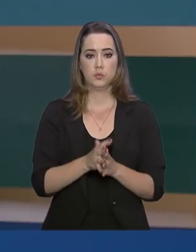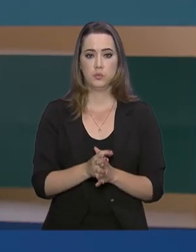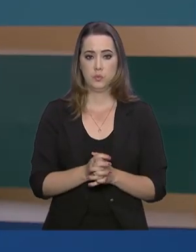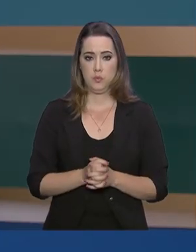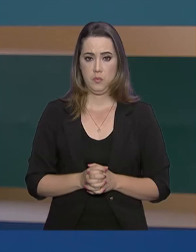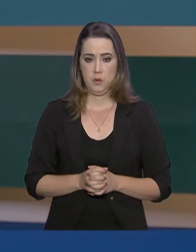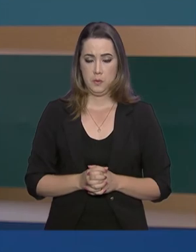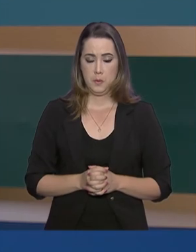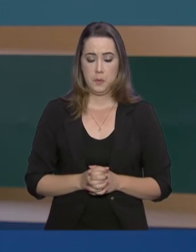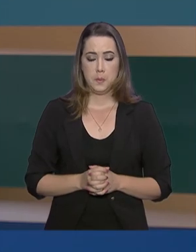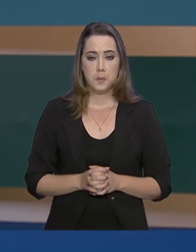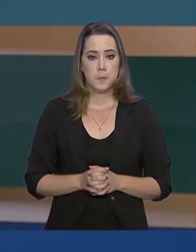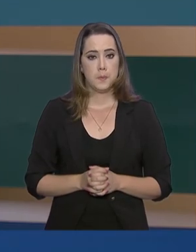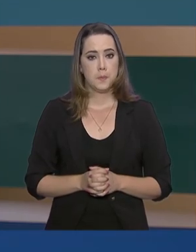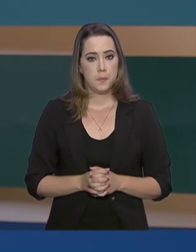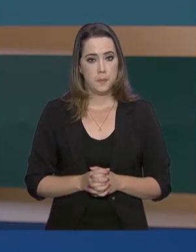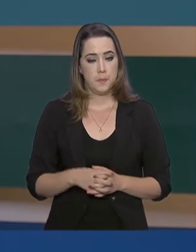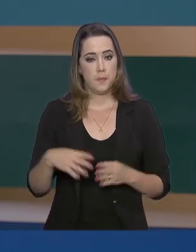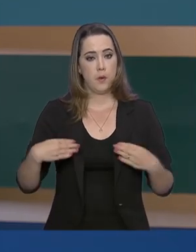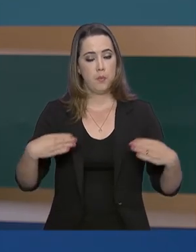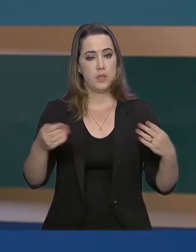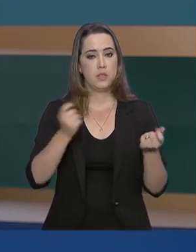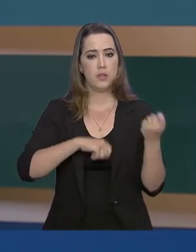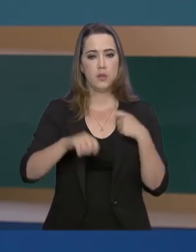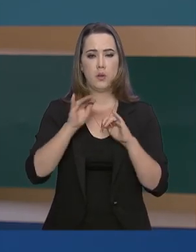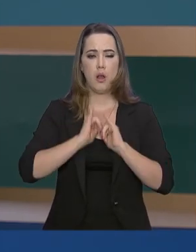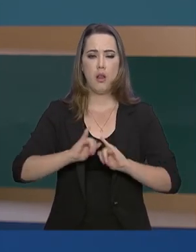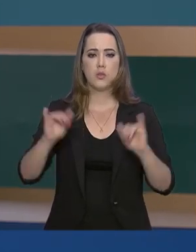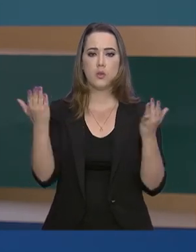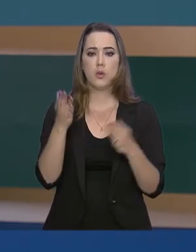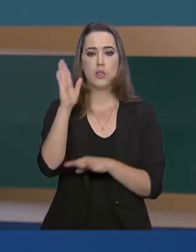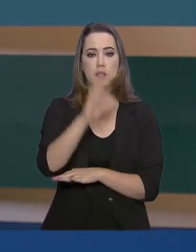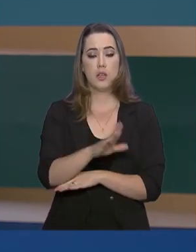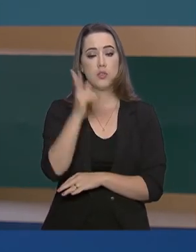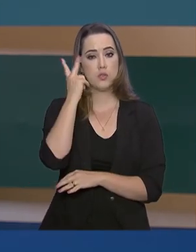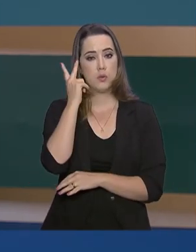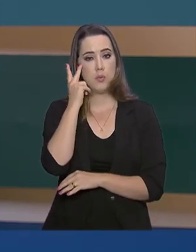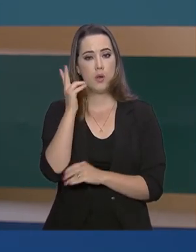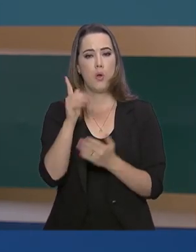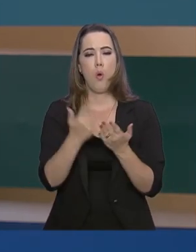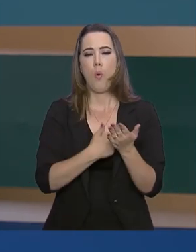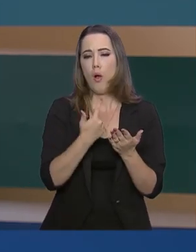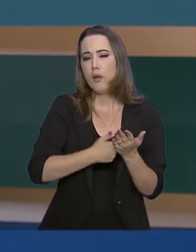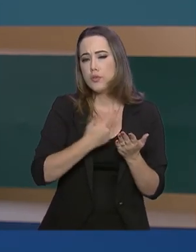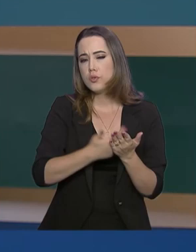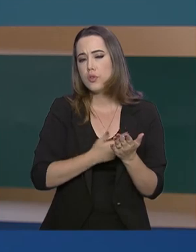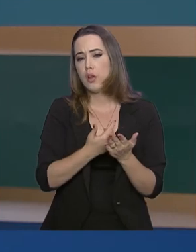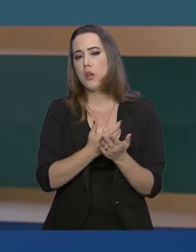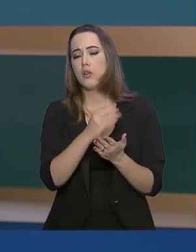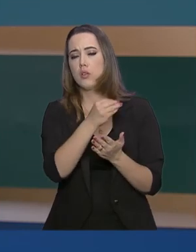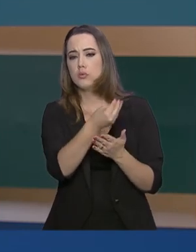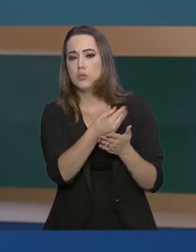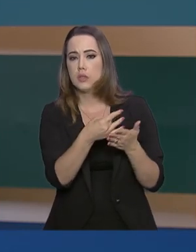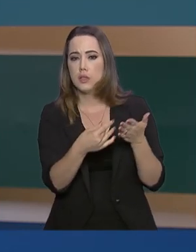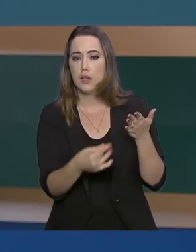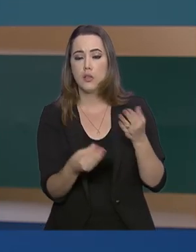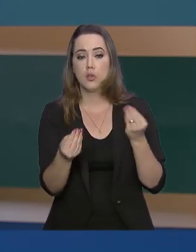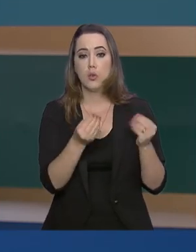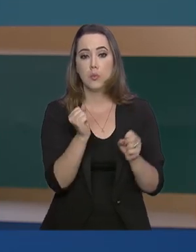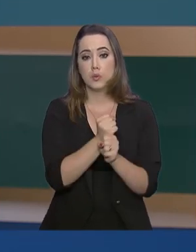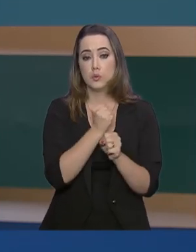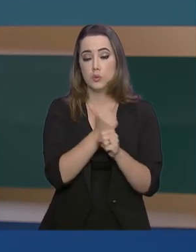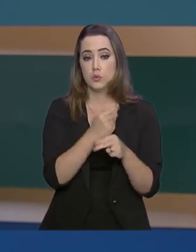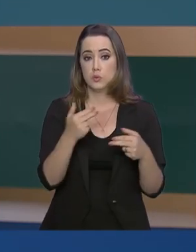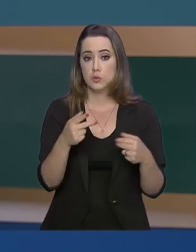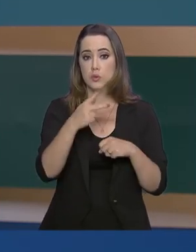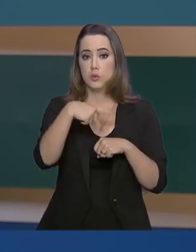Ministério da Economia lançou agora à tarde, em São Paulo, uma cartilha estratégica de avanço na infraestrutura do país. O objetivo,